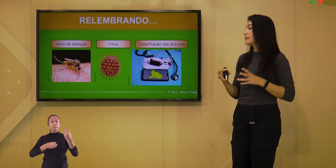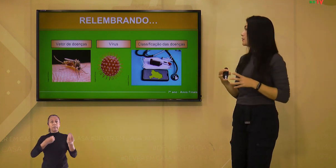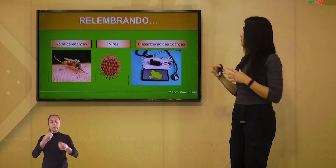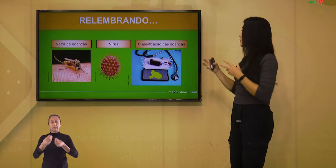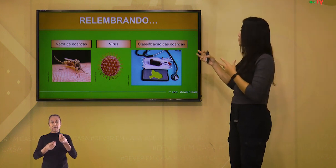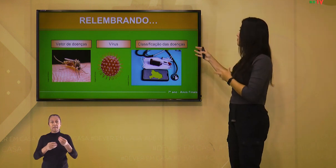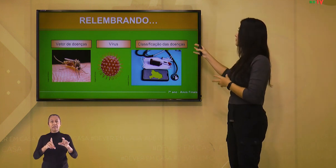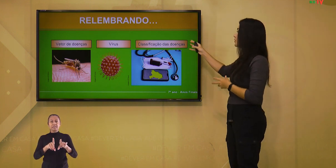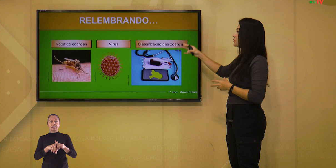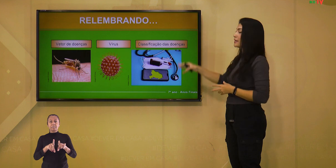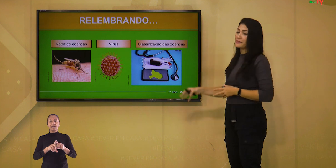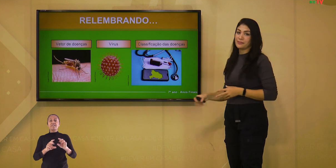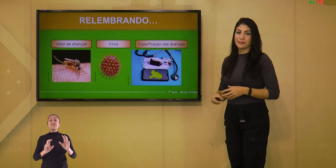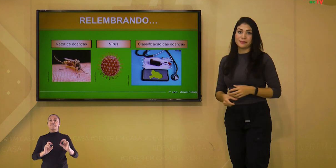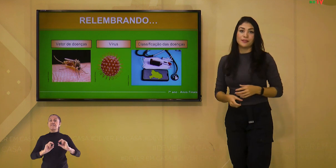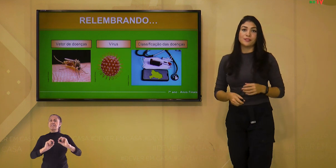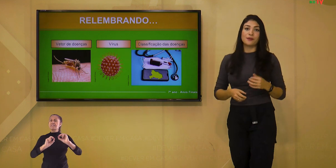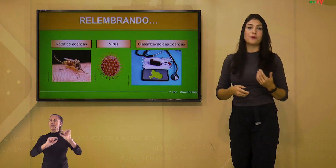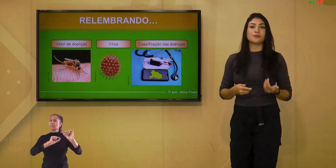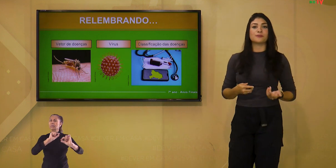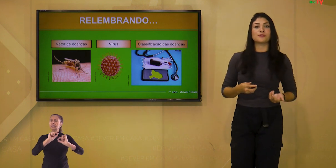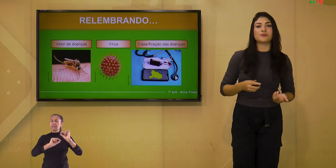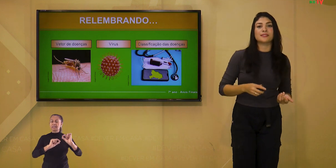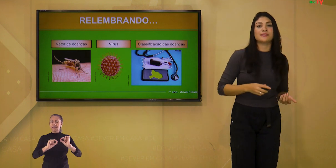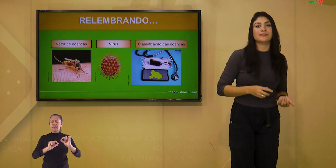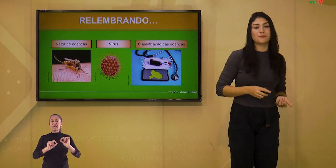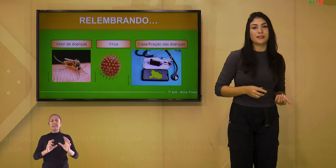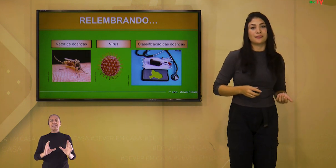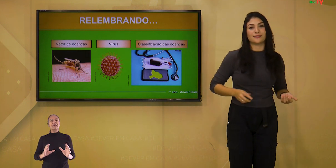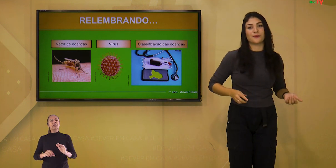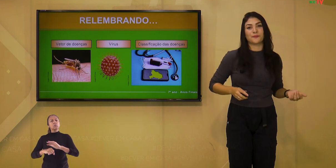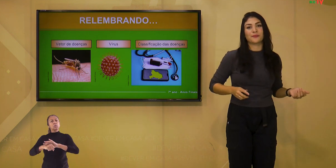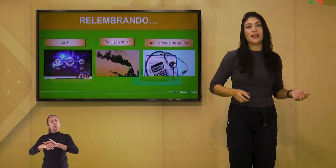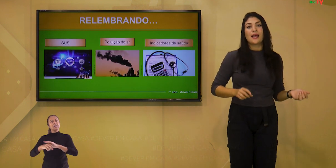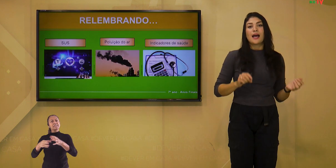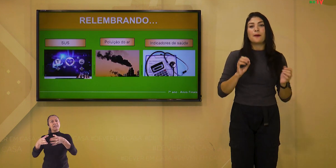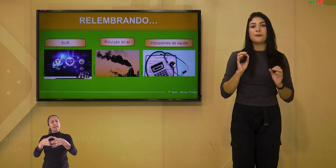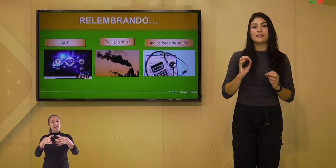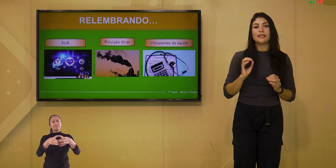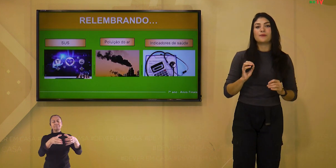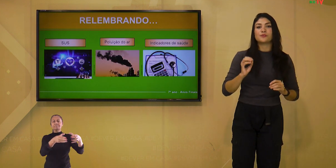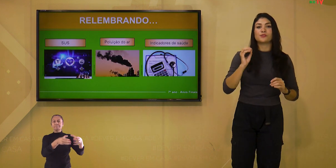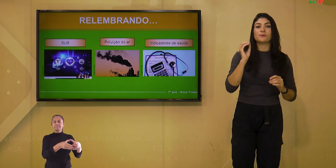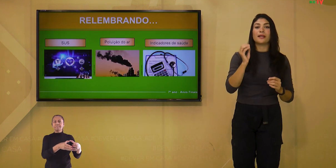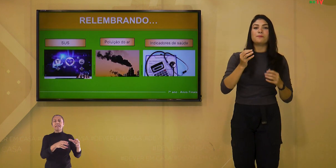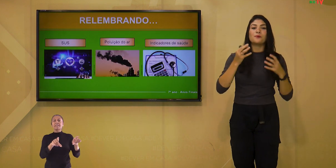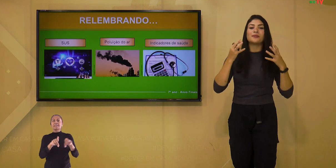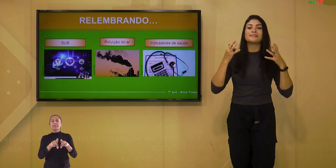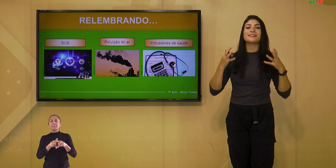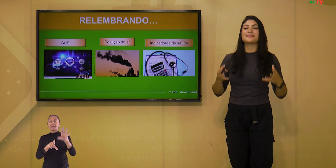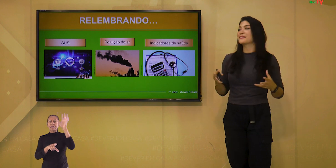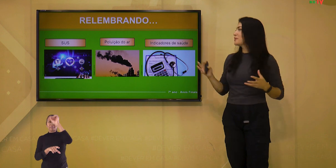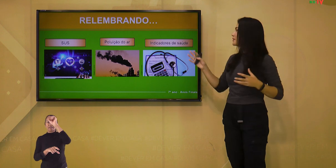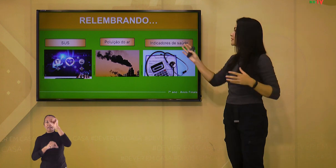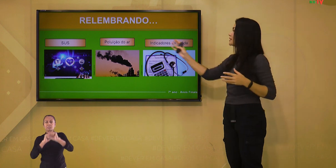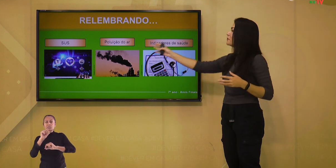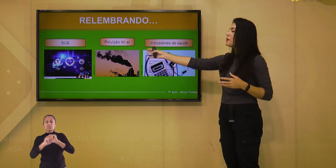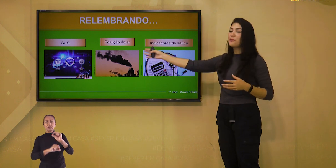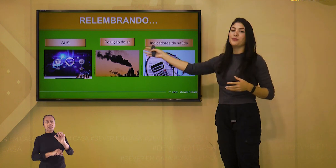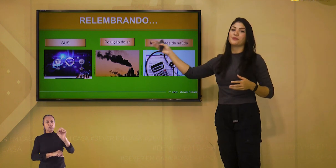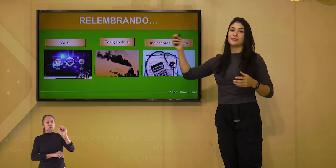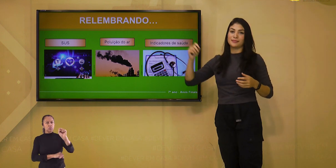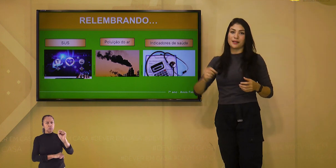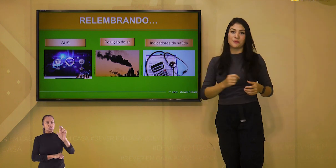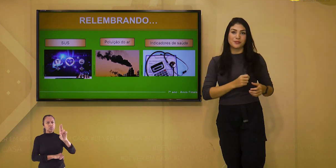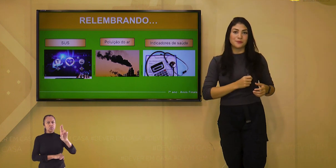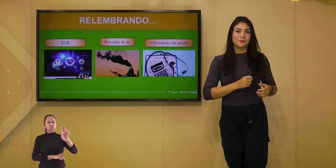classificação de algumas doenças, de acordo com a sua disseminação. Aprendemos sobre a importância do sistema